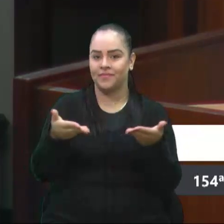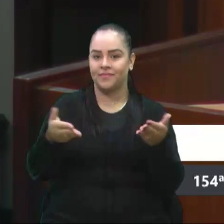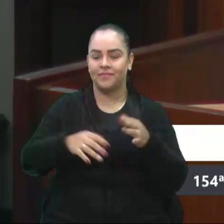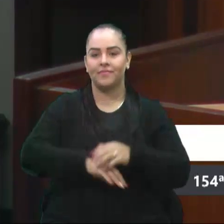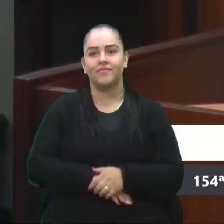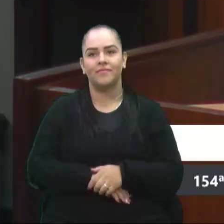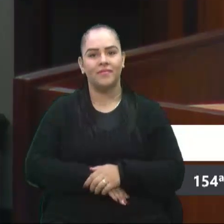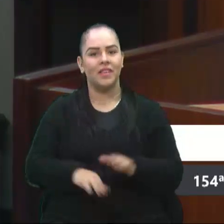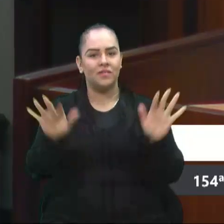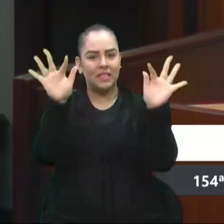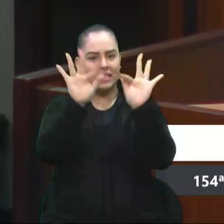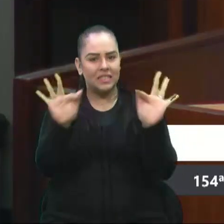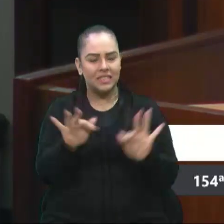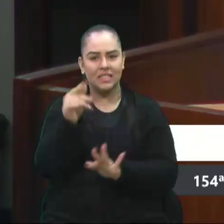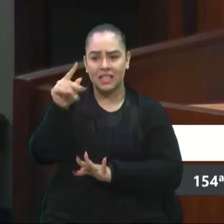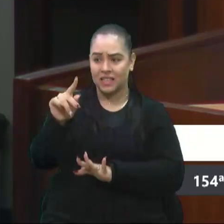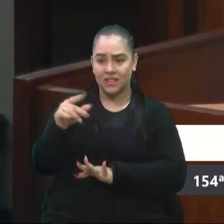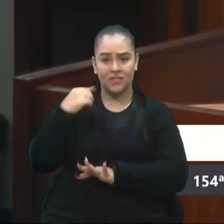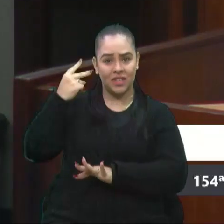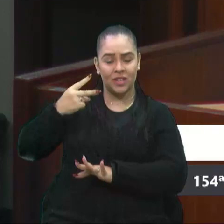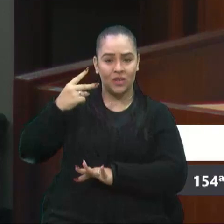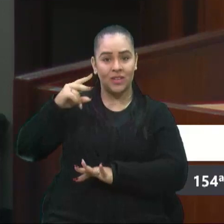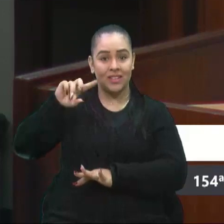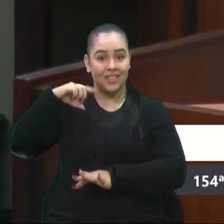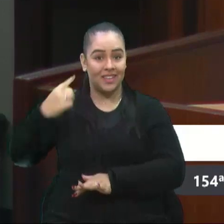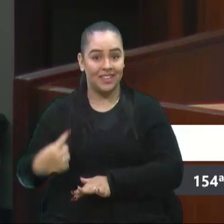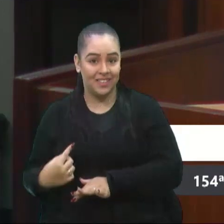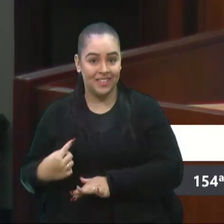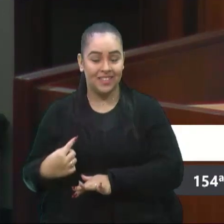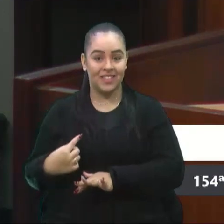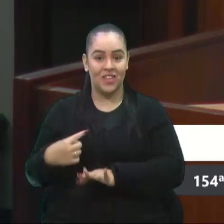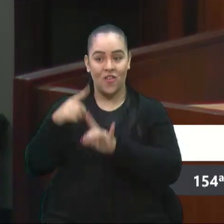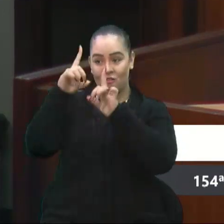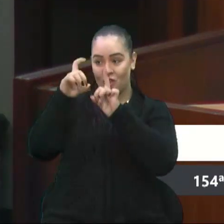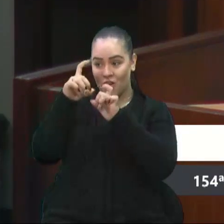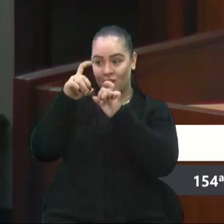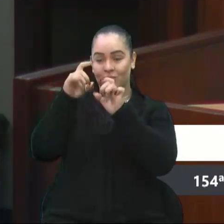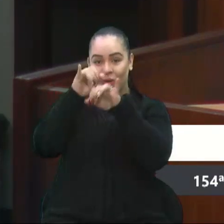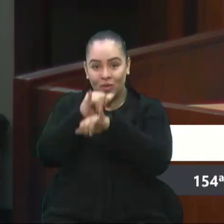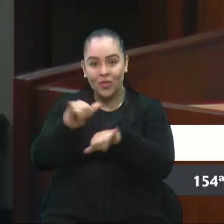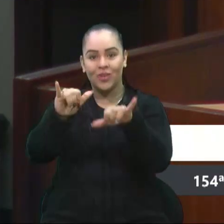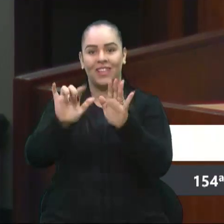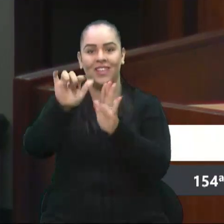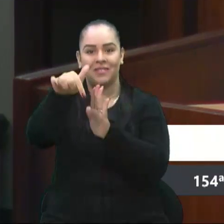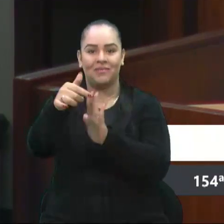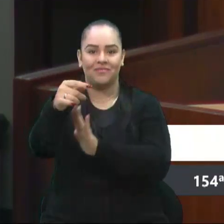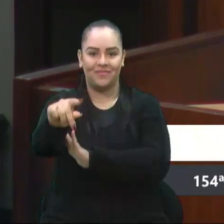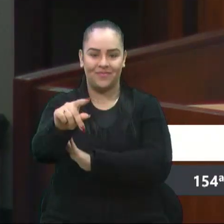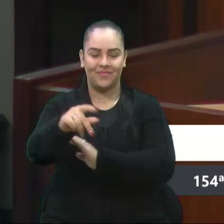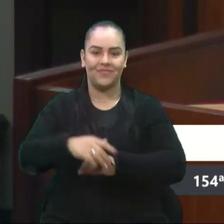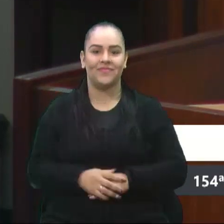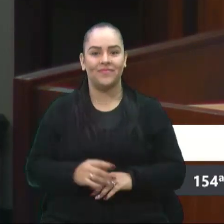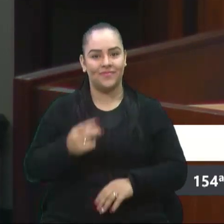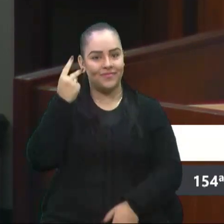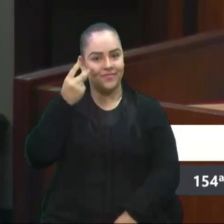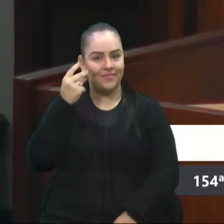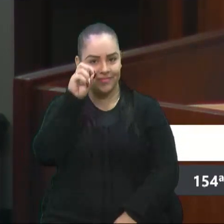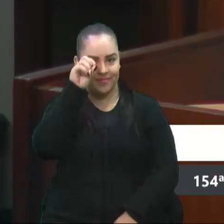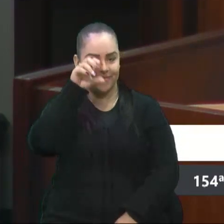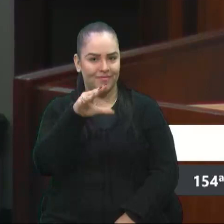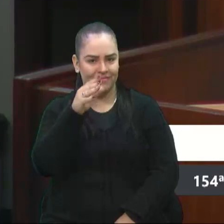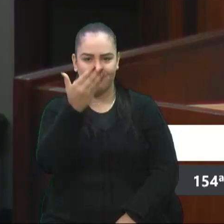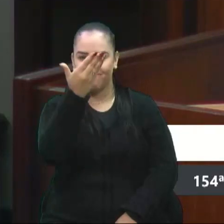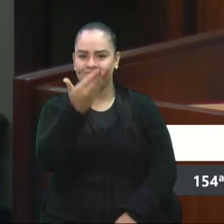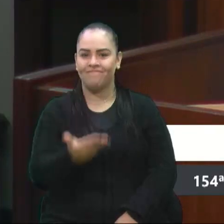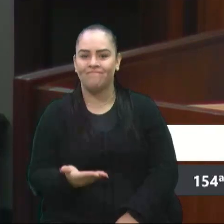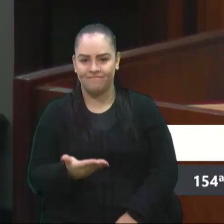Felicidade dela, que a vereadora Denise tirava foto no momento, para compartilhar com ela uma foto. Vereador Fiuza. O